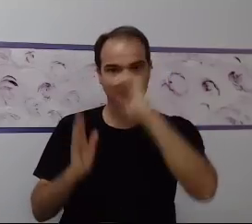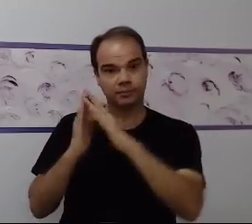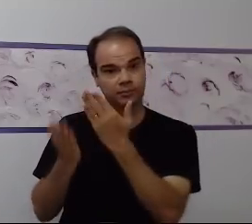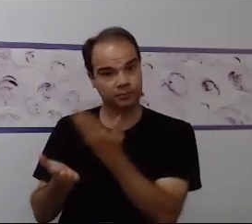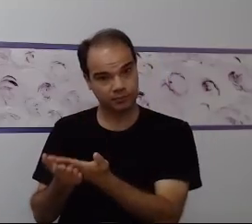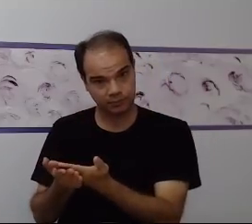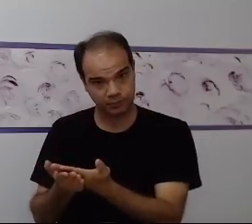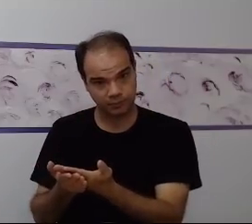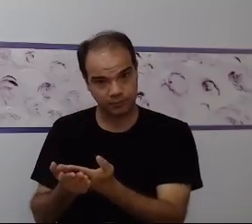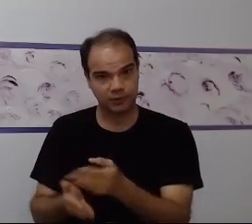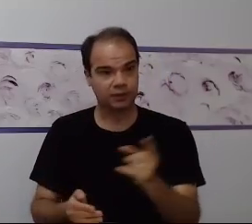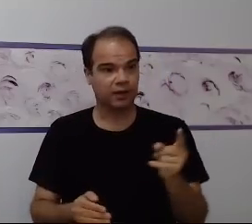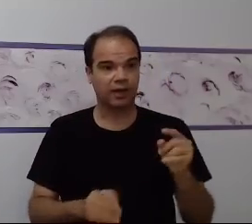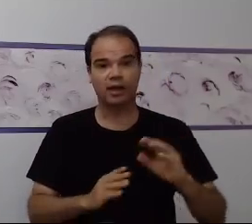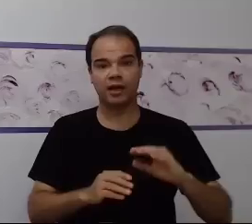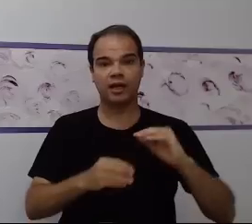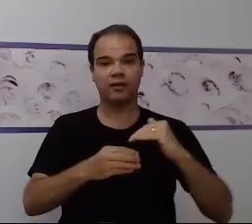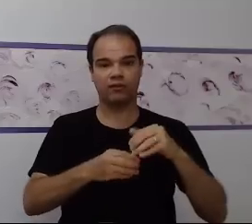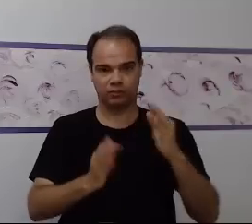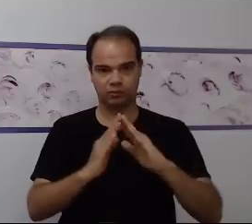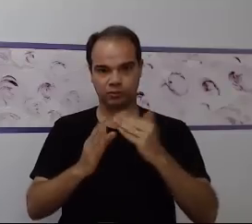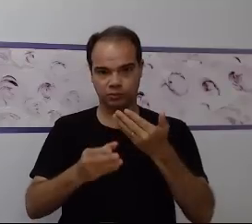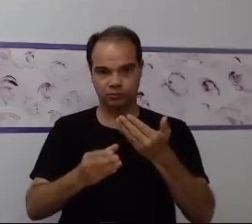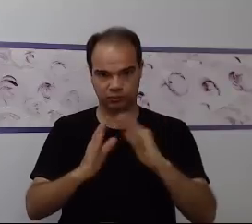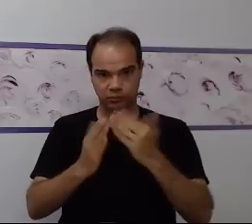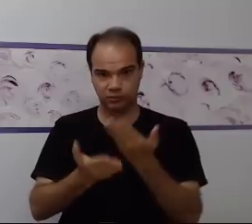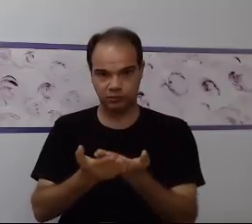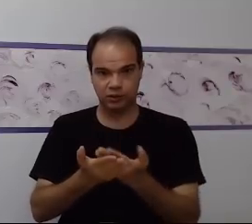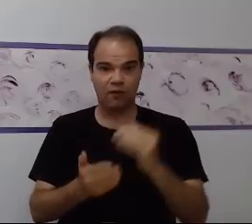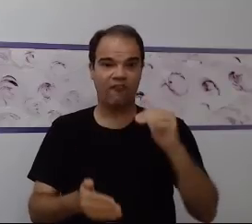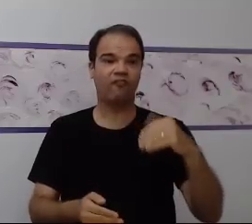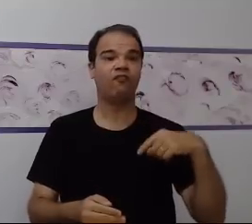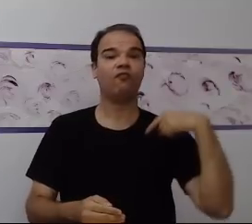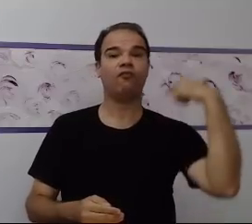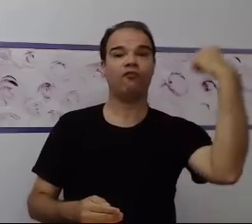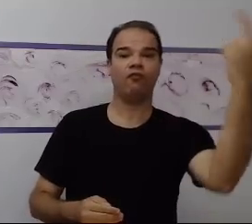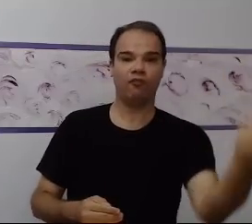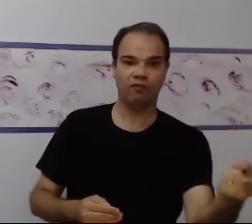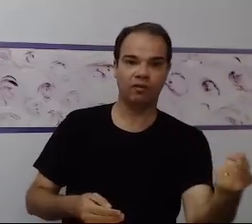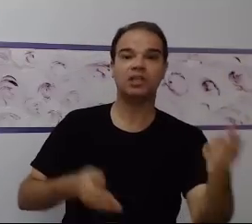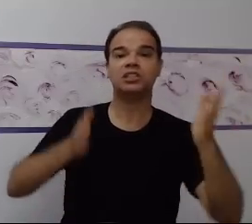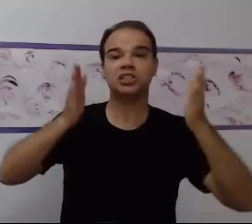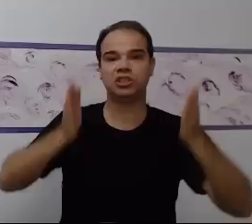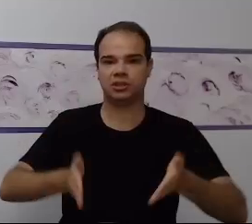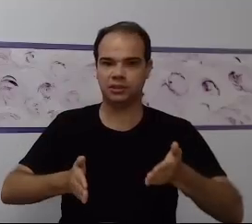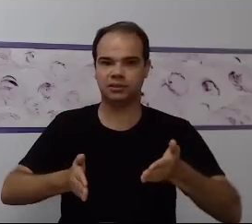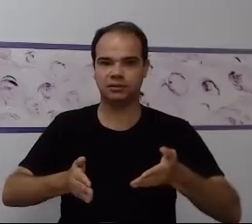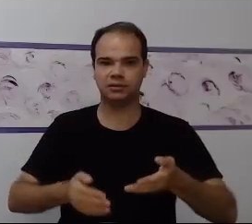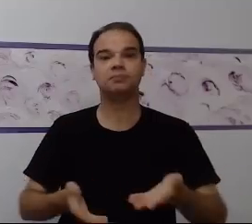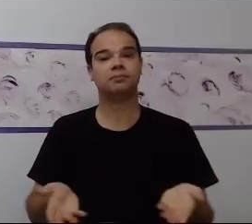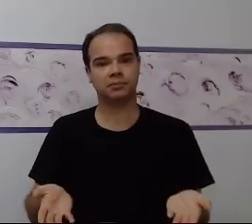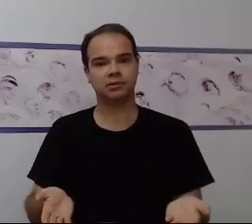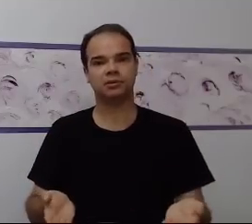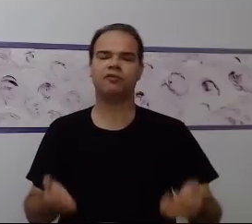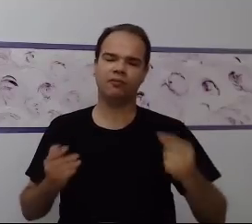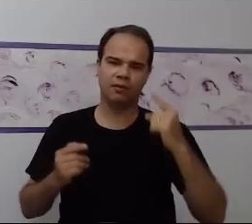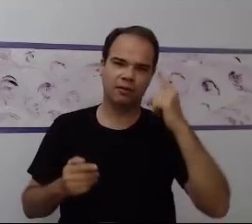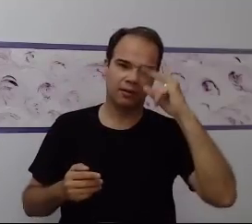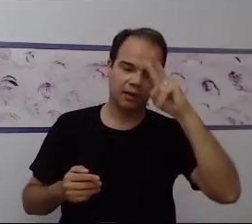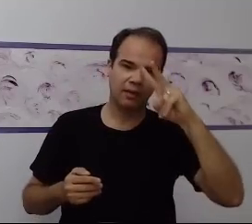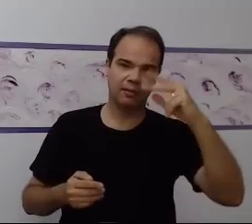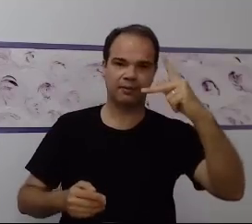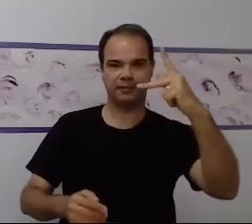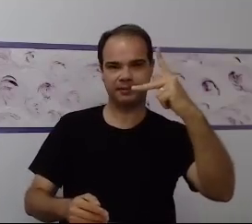respeito. A gente fala do respeito à elaboração do PEI para esse indivíduo. Sempre. O